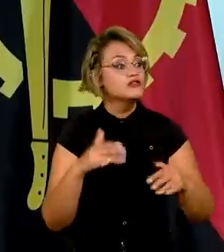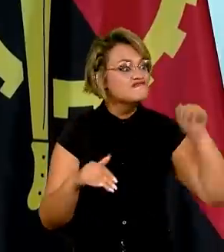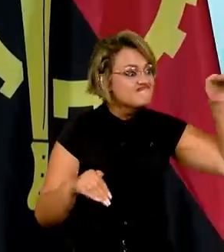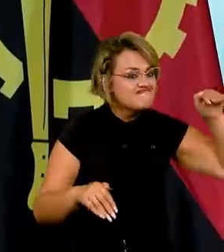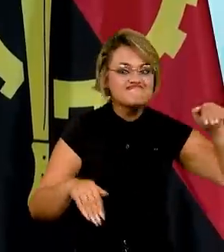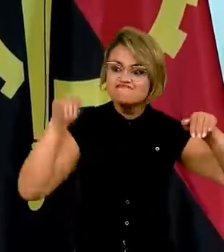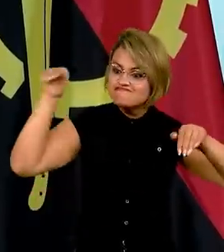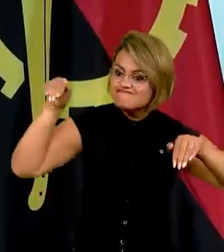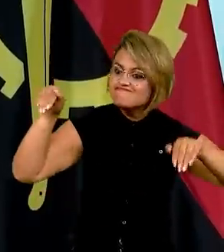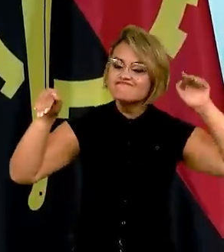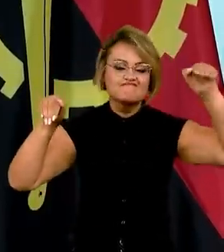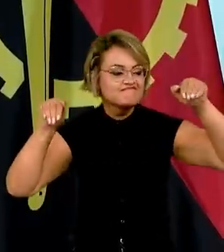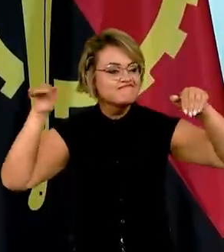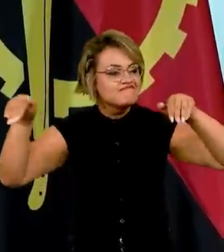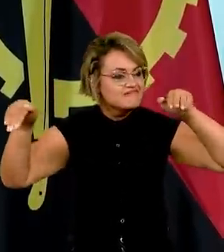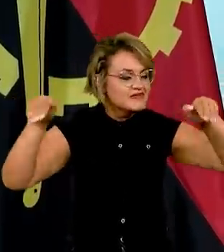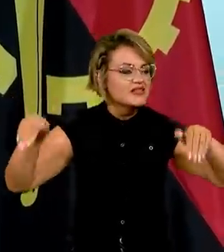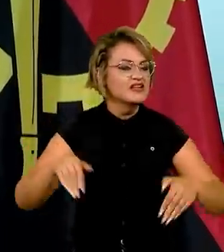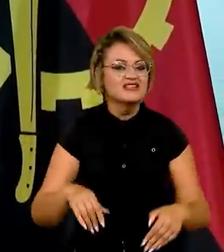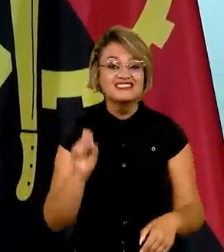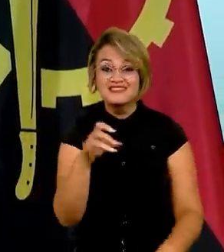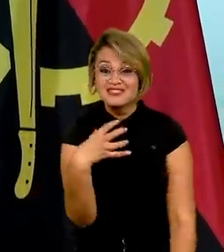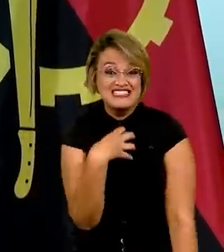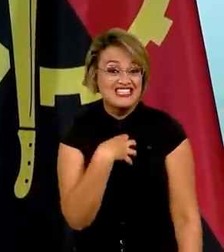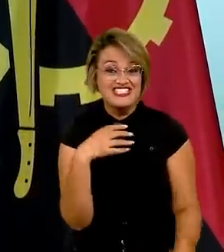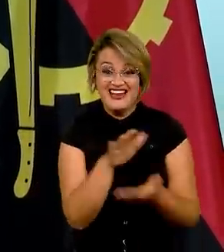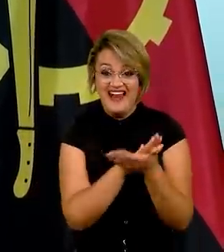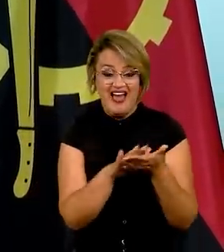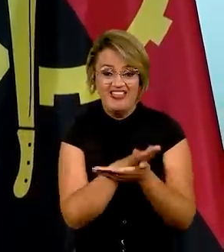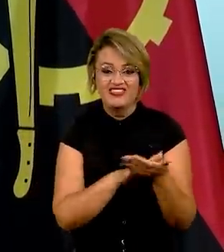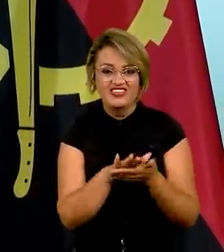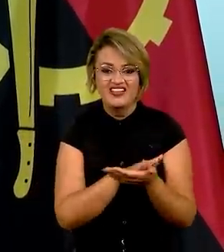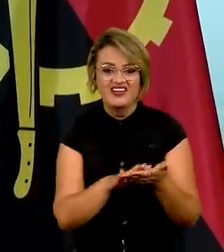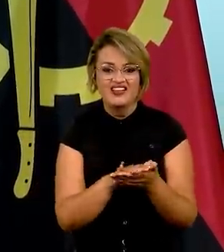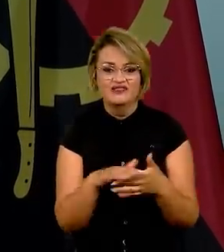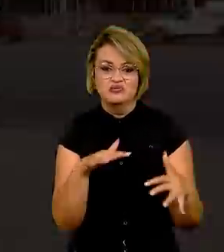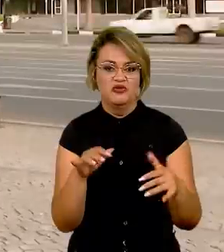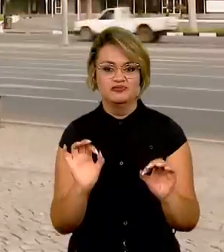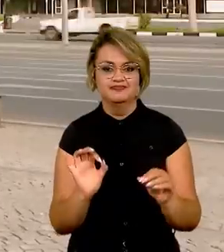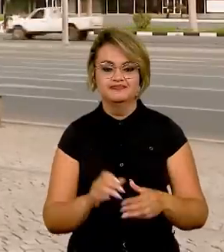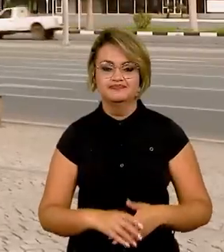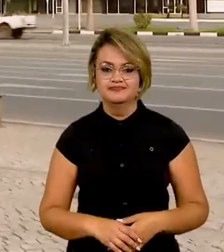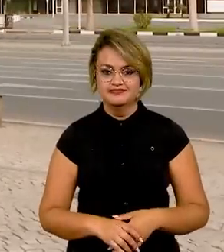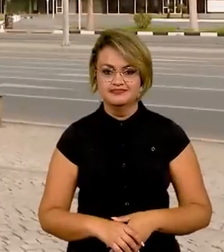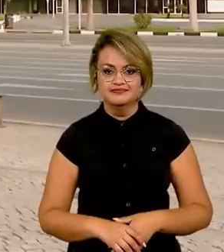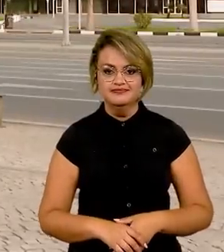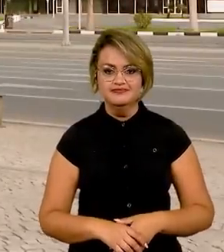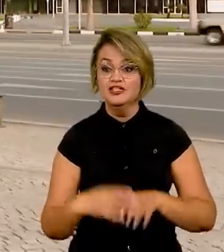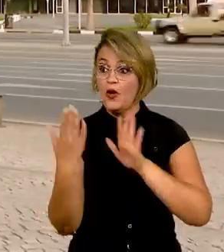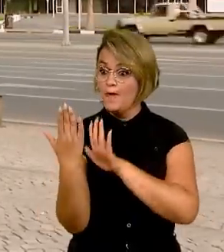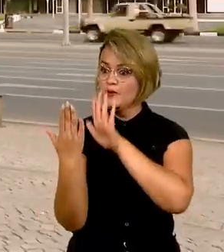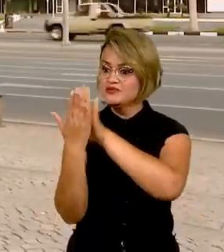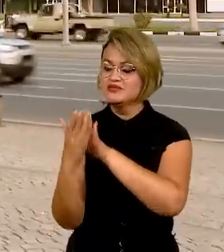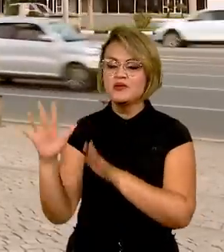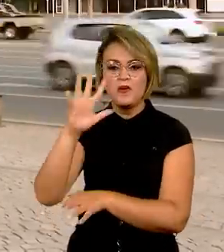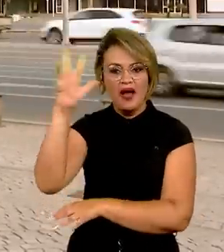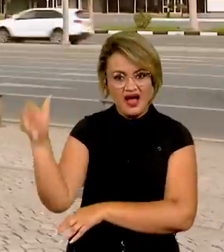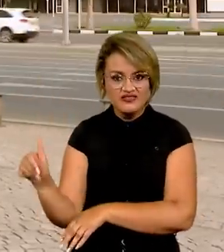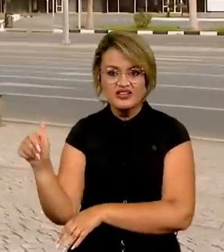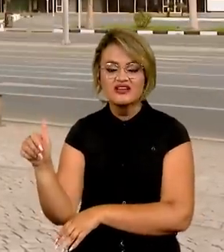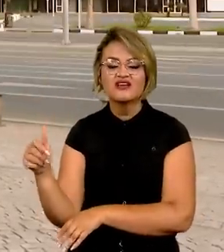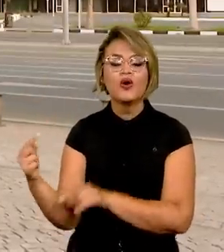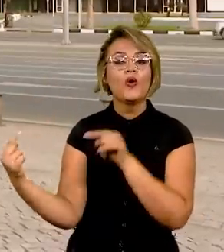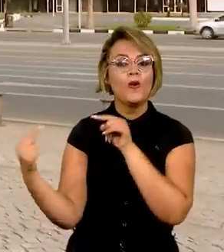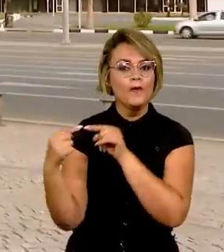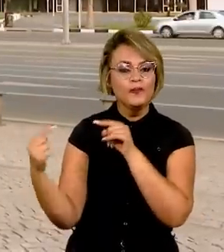pessoas. Tem que tocar. Se você não sentir no coração, você não se mexe. uma maior aproximação com a África tem todo